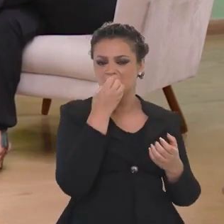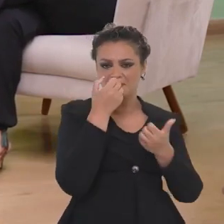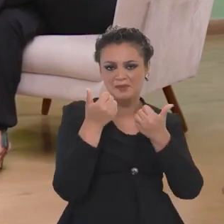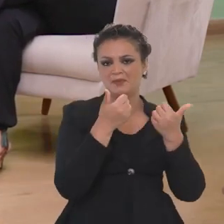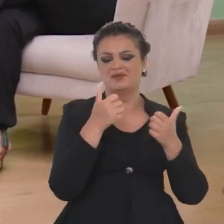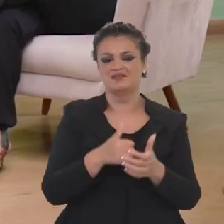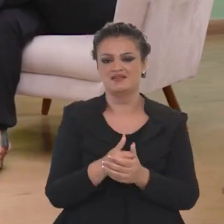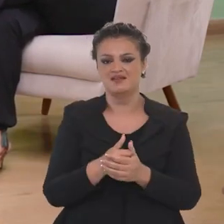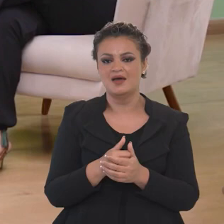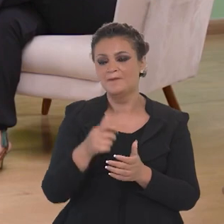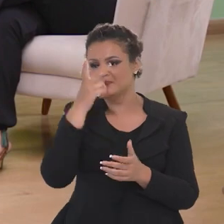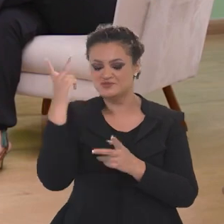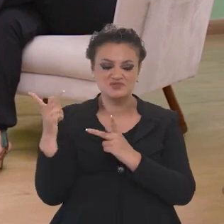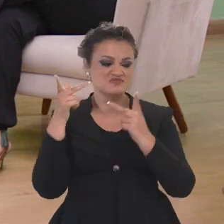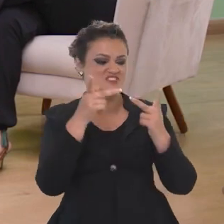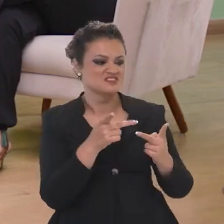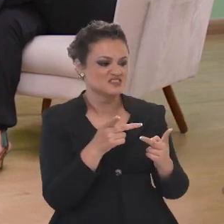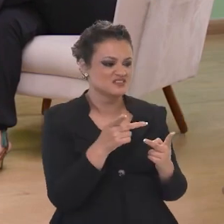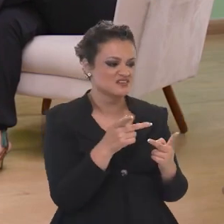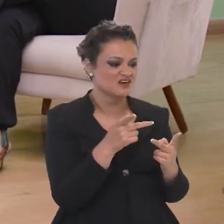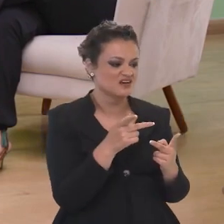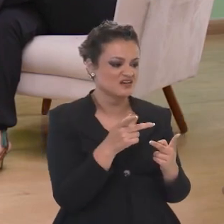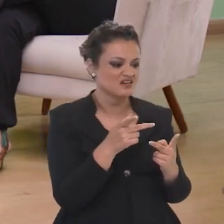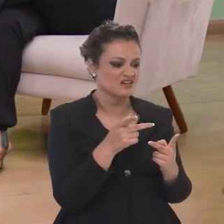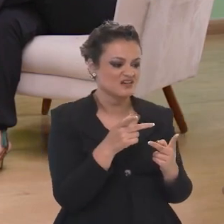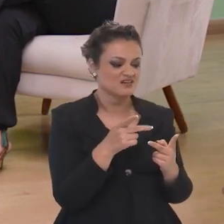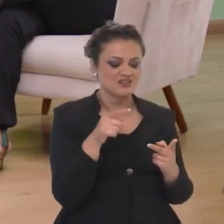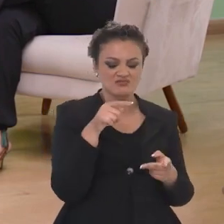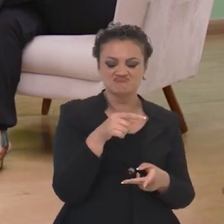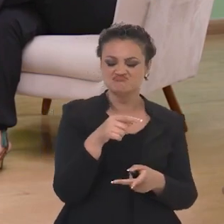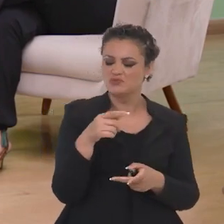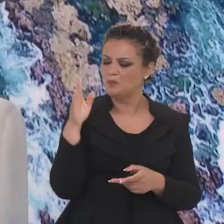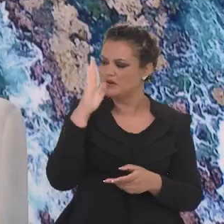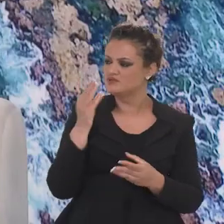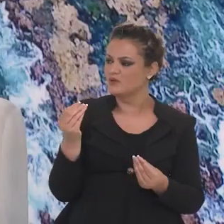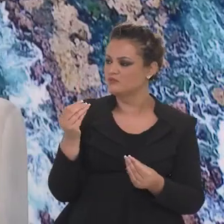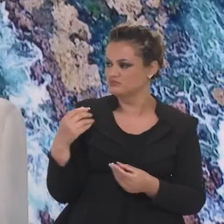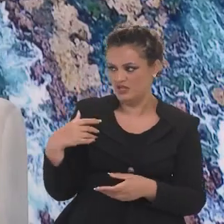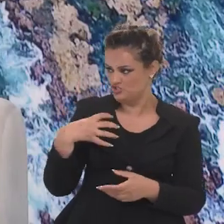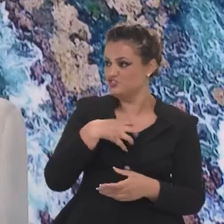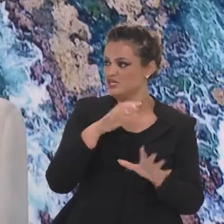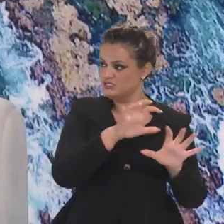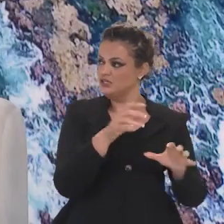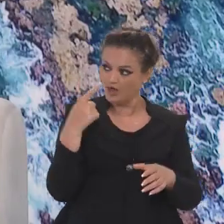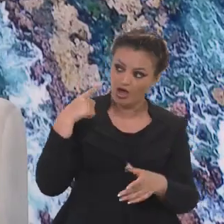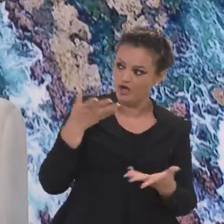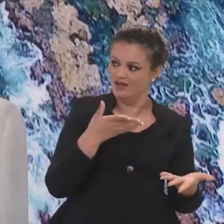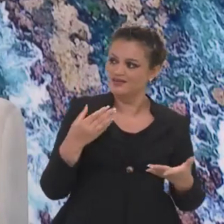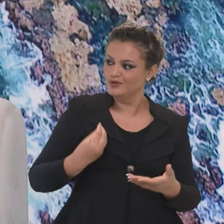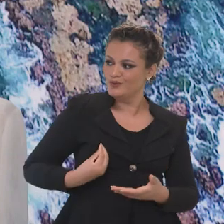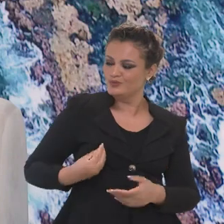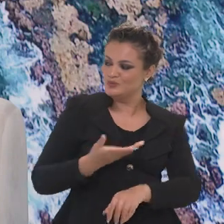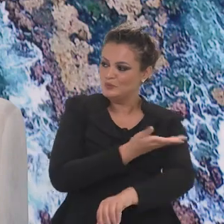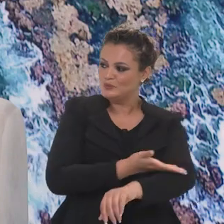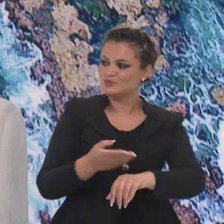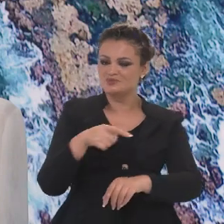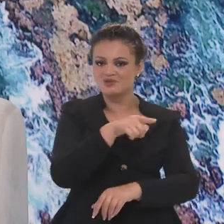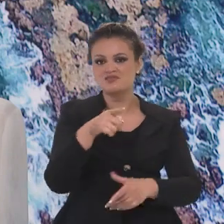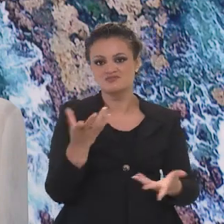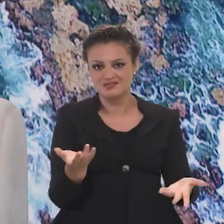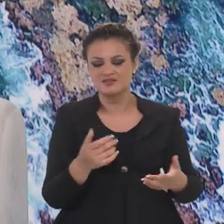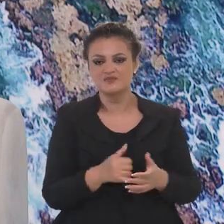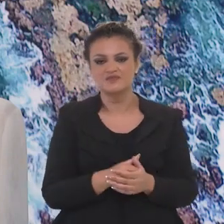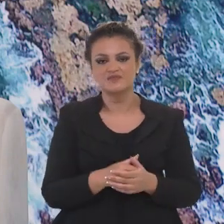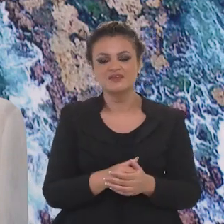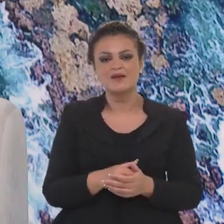o Brasil que a gente quer viver. A gente não quer que eles visitem um Brasil diferente do Brasil que a gente vive. Eu tenho uma frase aqui na Embratur, que é quase